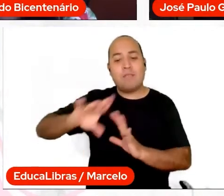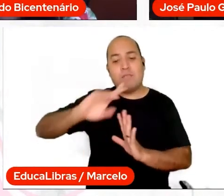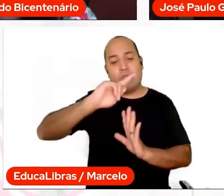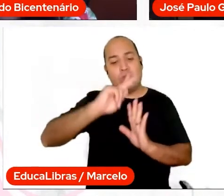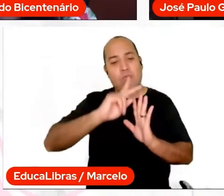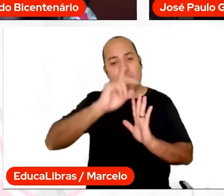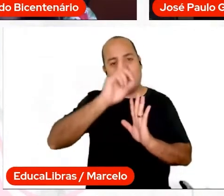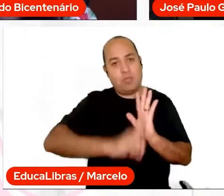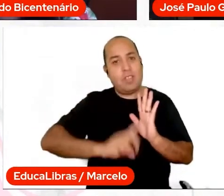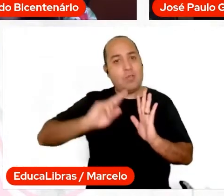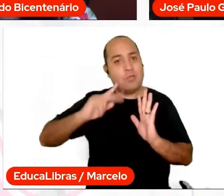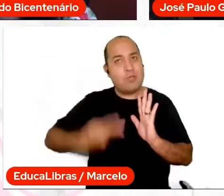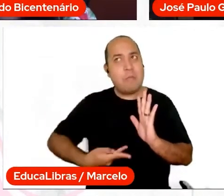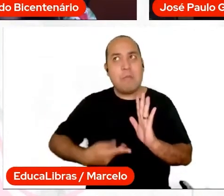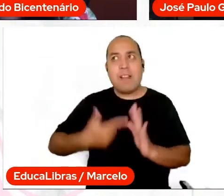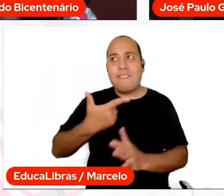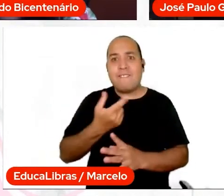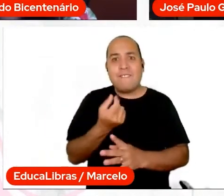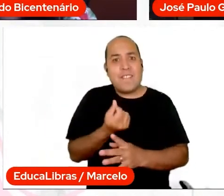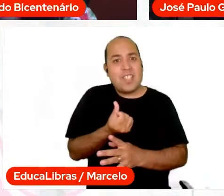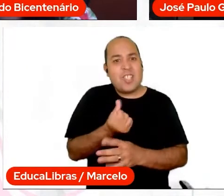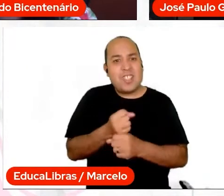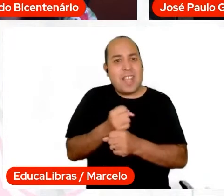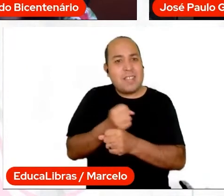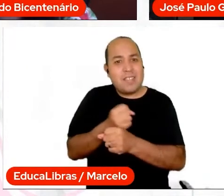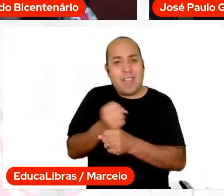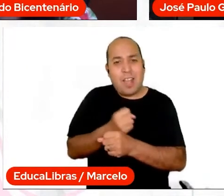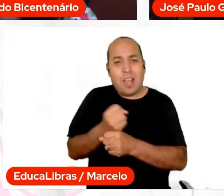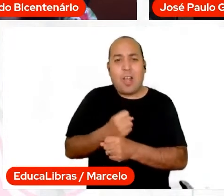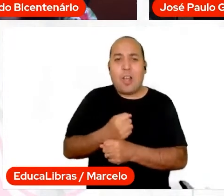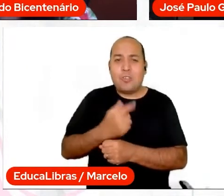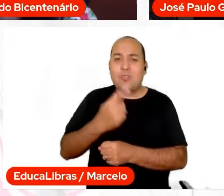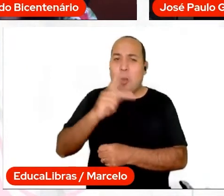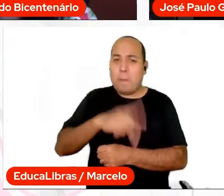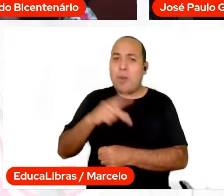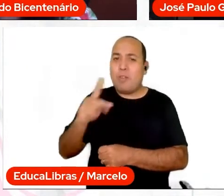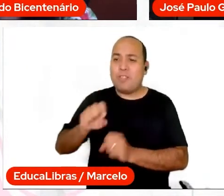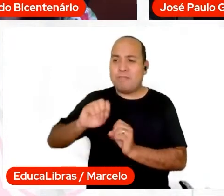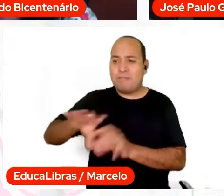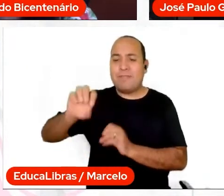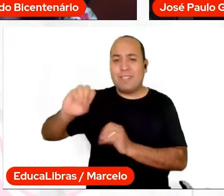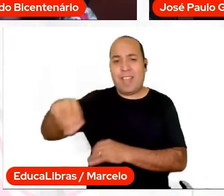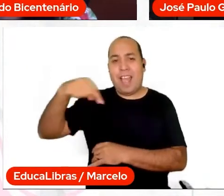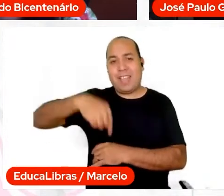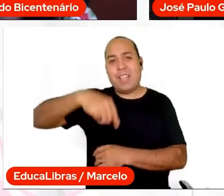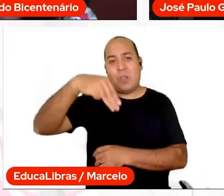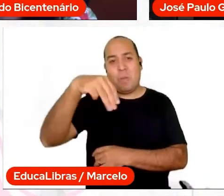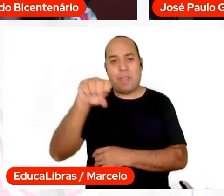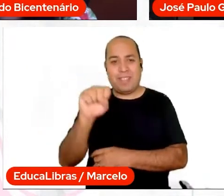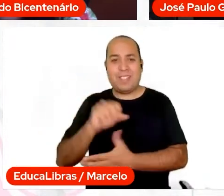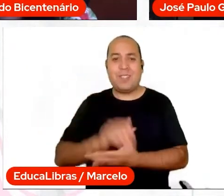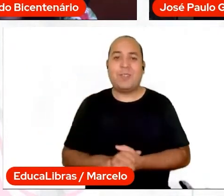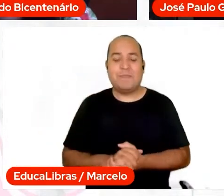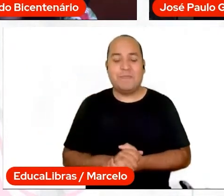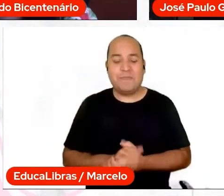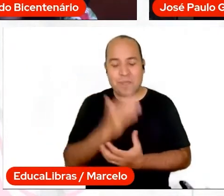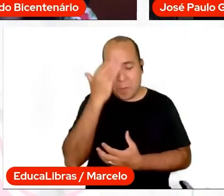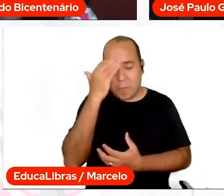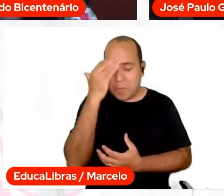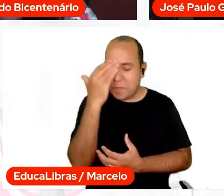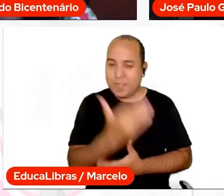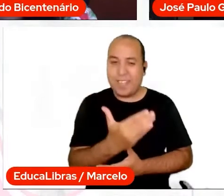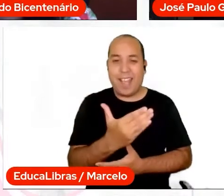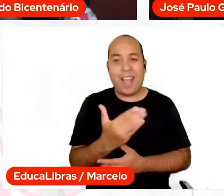nesses 26 anos de magistério que eu tenho aqui atuando em Mato Grosso do Sul. Obrigado e